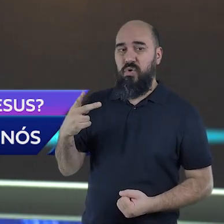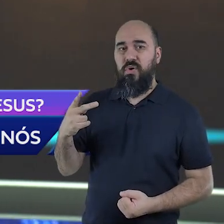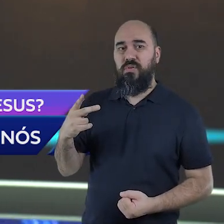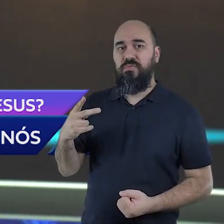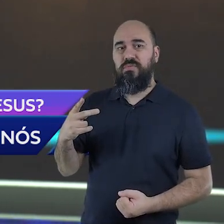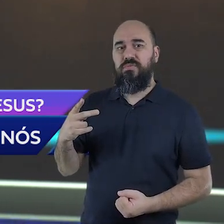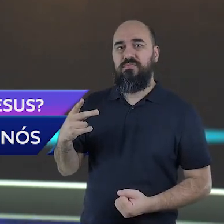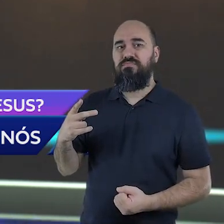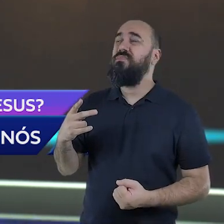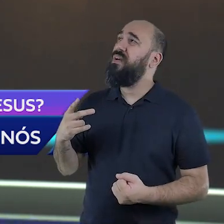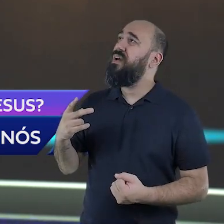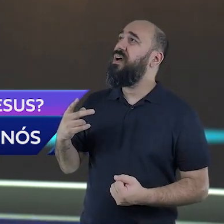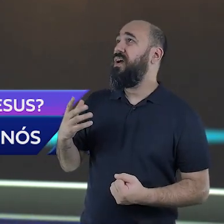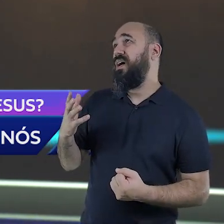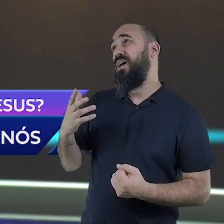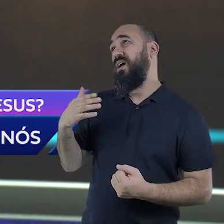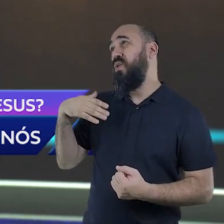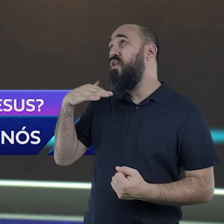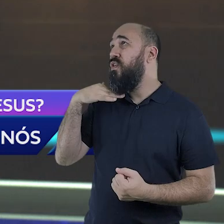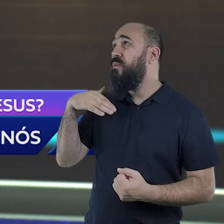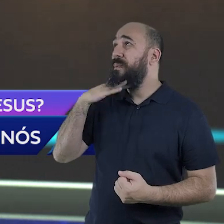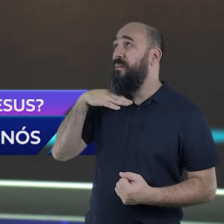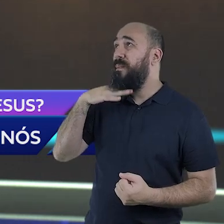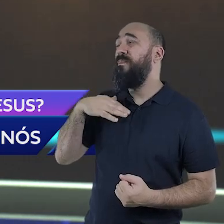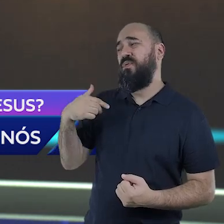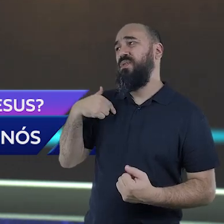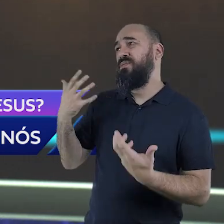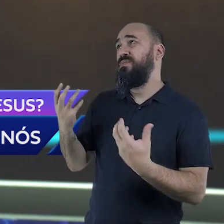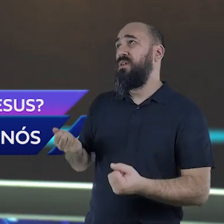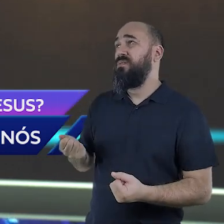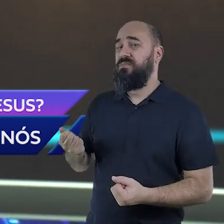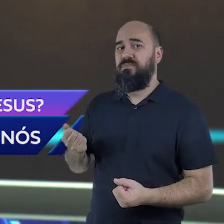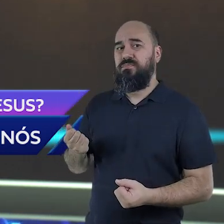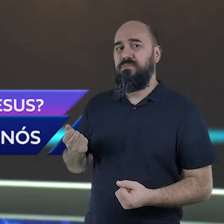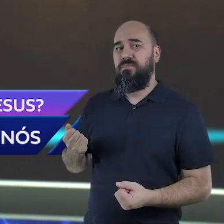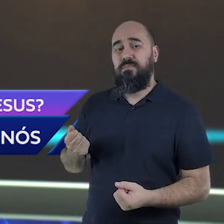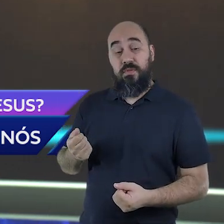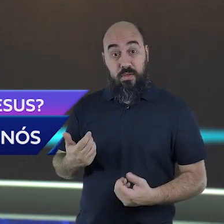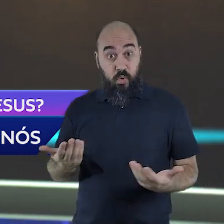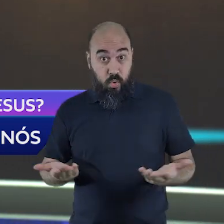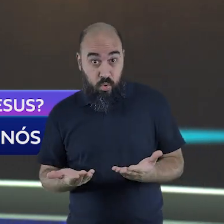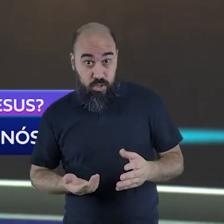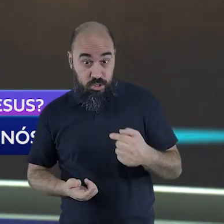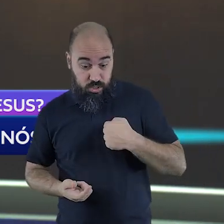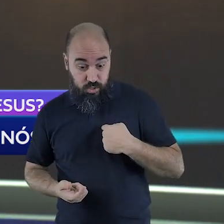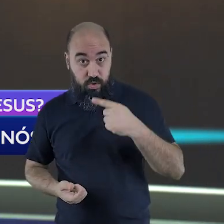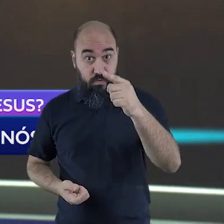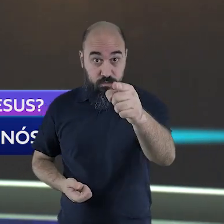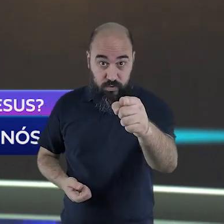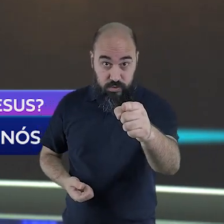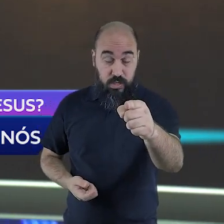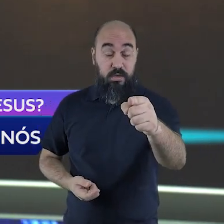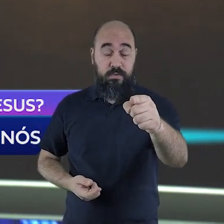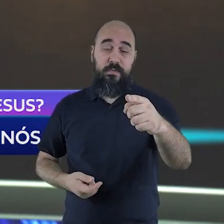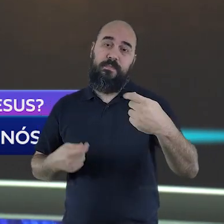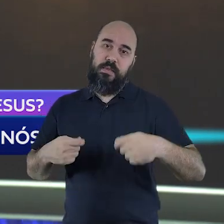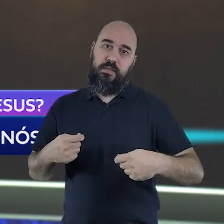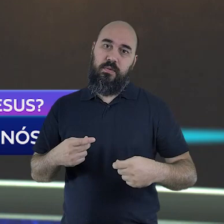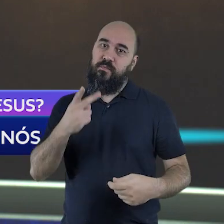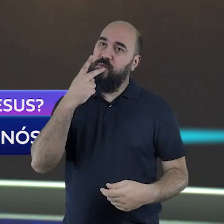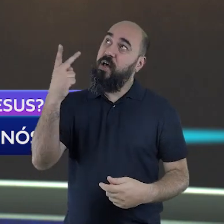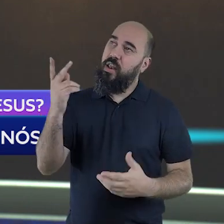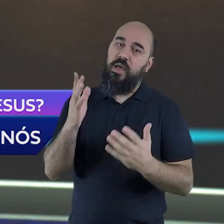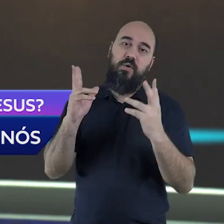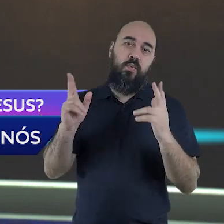hoje convidados para da mesma forma respondermos afirmativamente ao convite